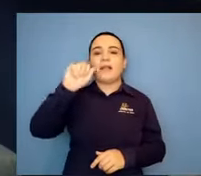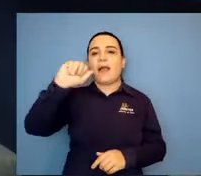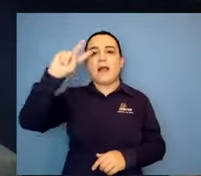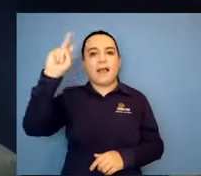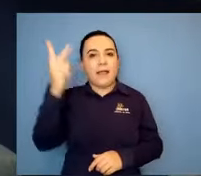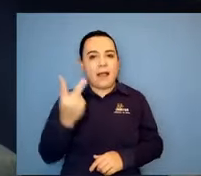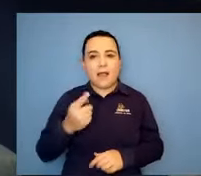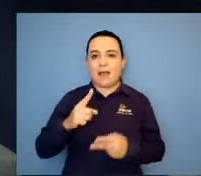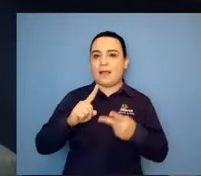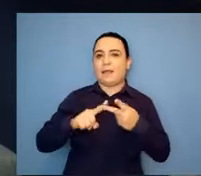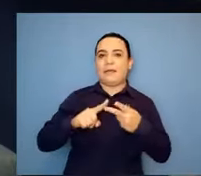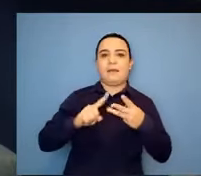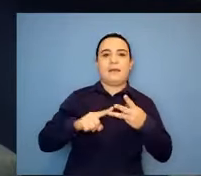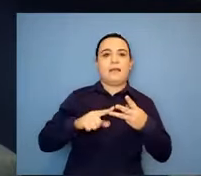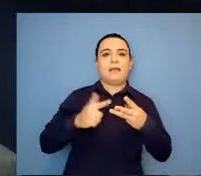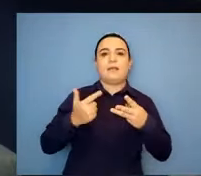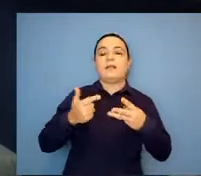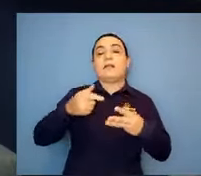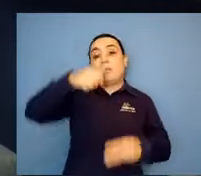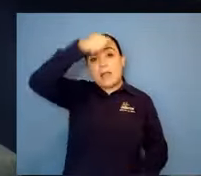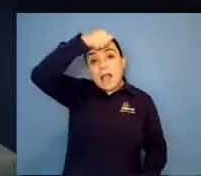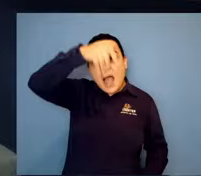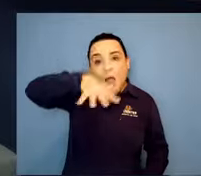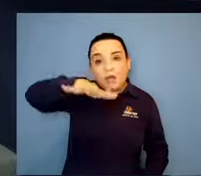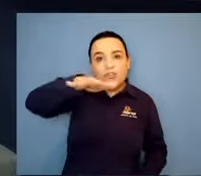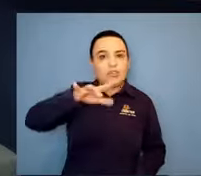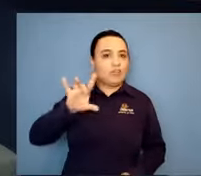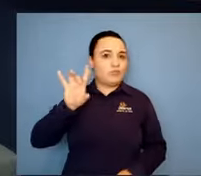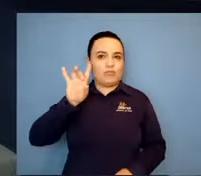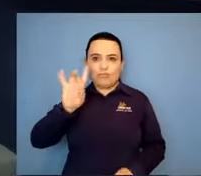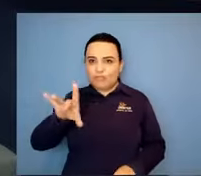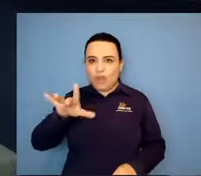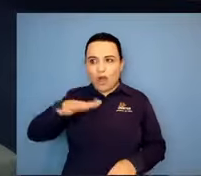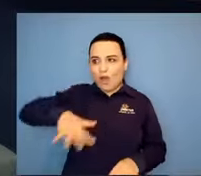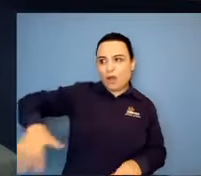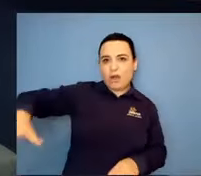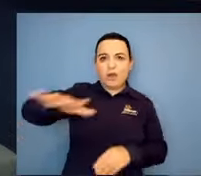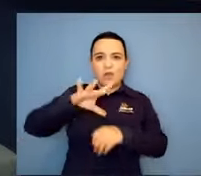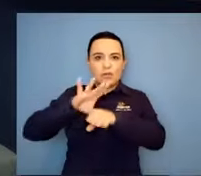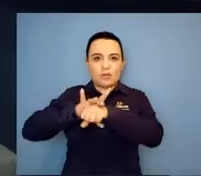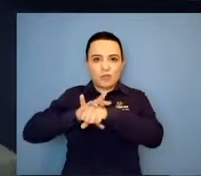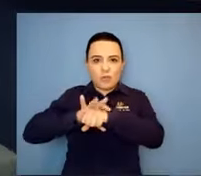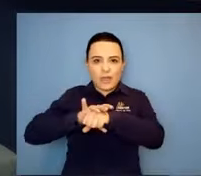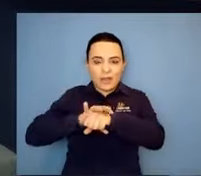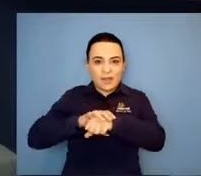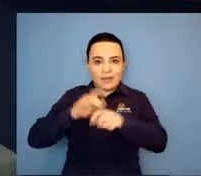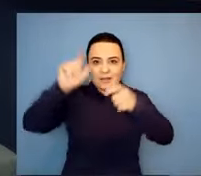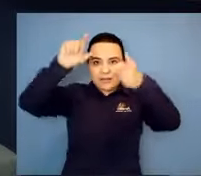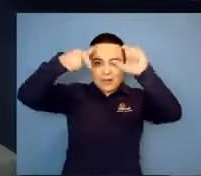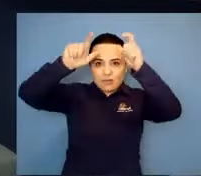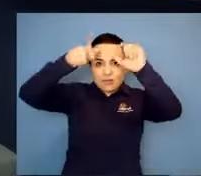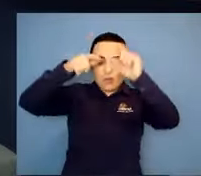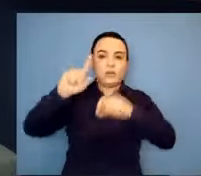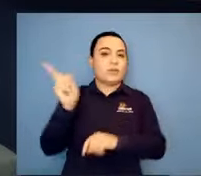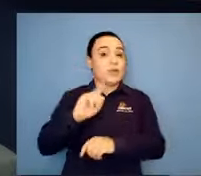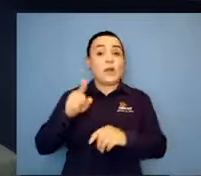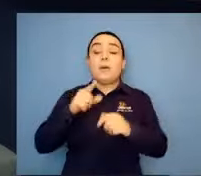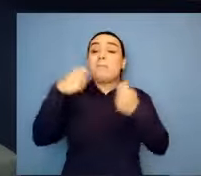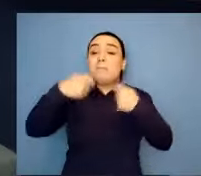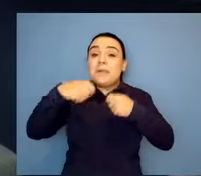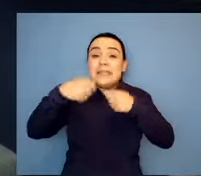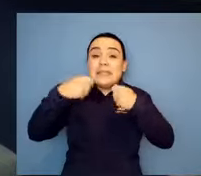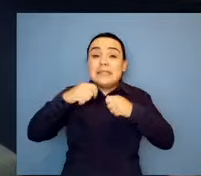hoje, né? O autismo está aí. Então, tem que investigar. Tá? Então, não fiquem paradas no primeiro